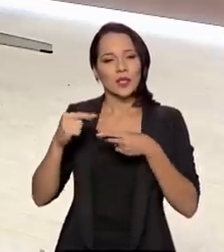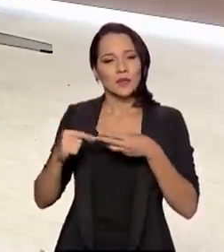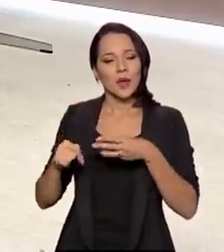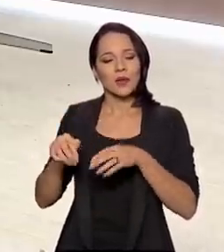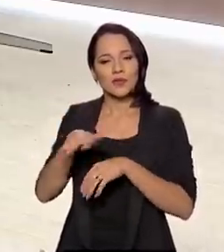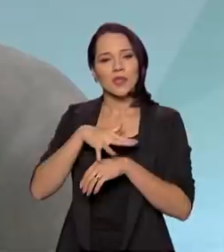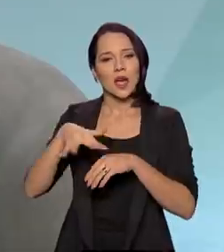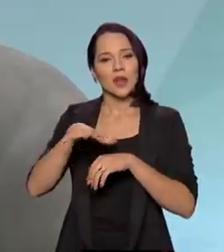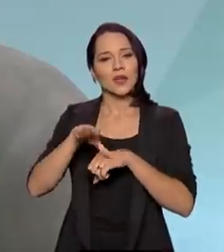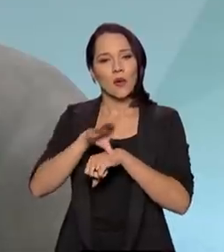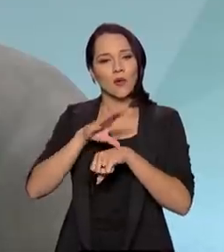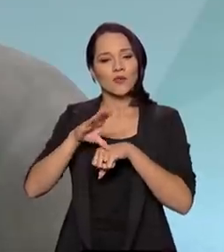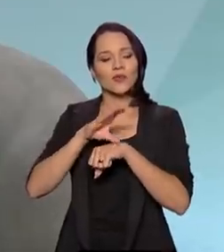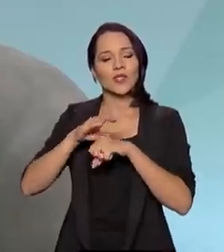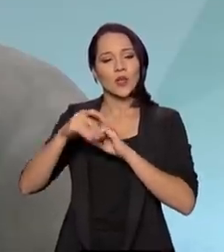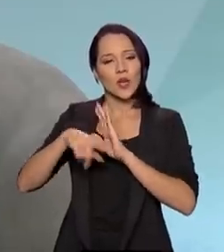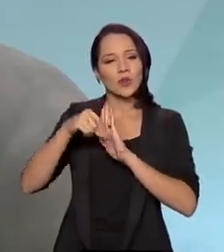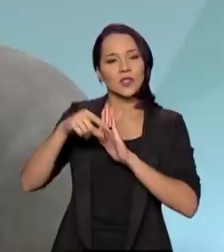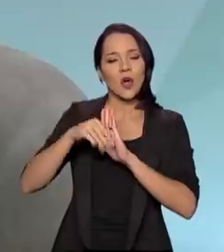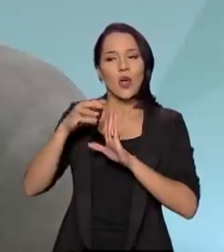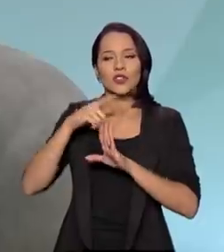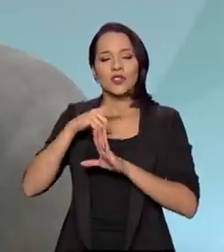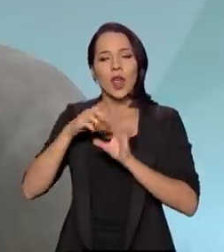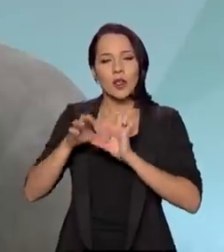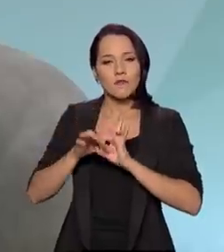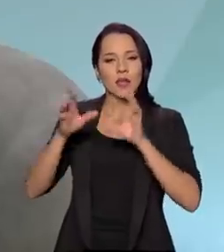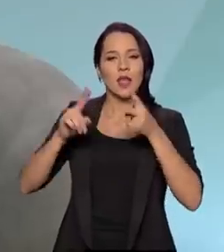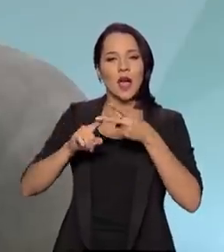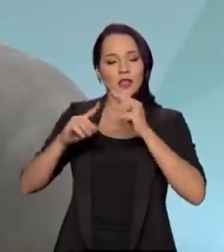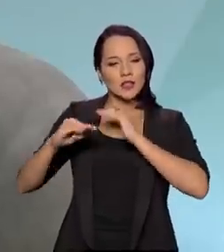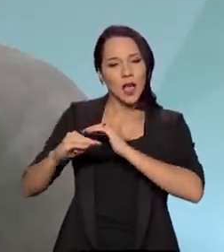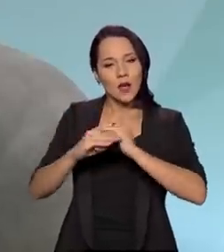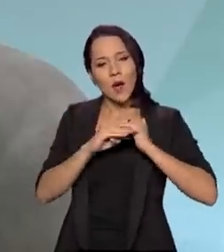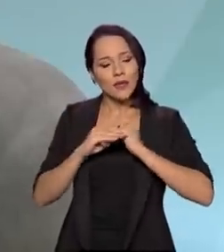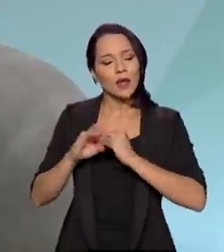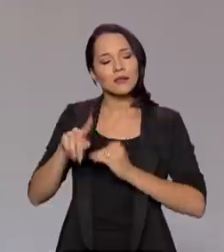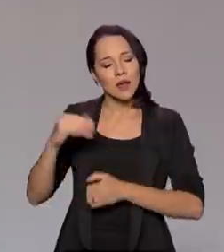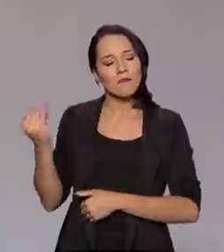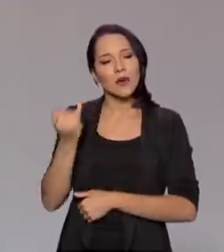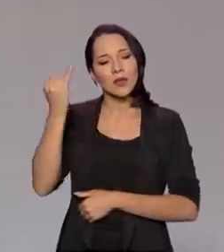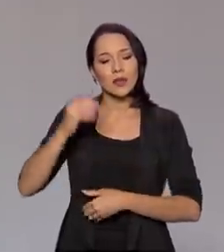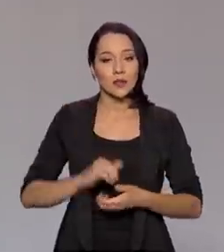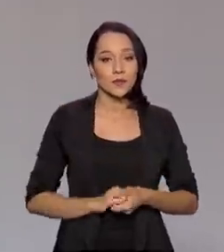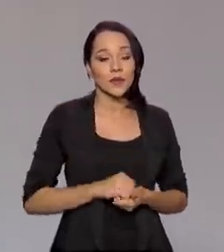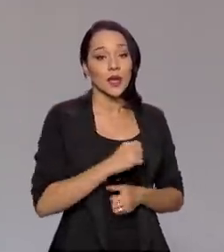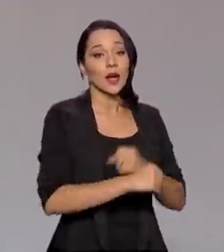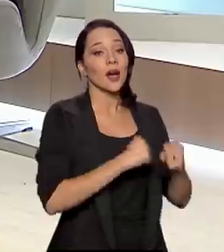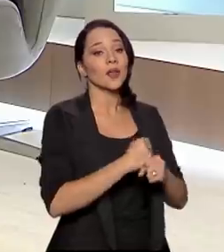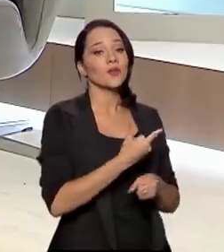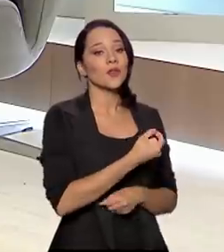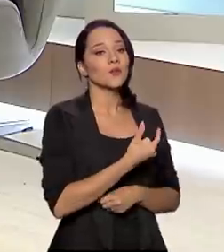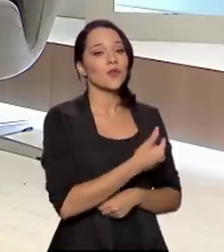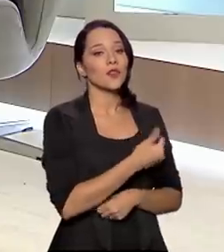constitucionais, né? Da liberdade, da igualdade. Isso aí é muito importante. 2022,